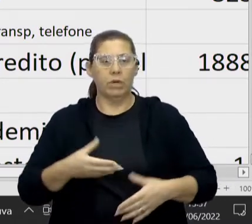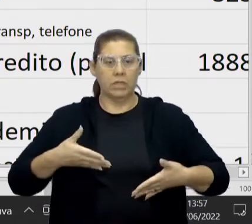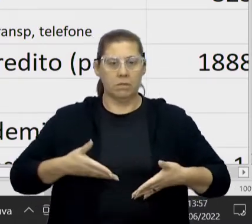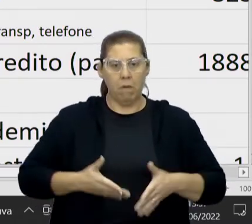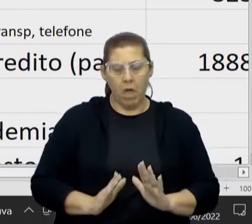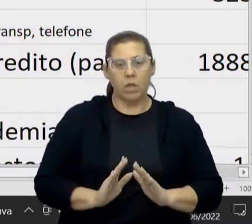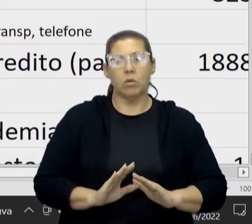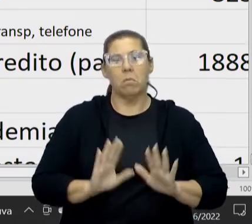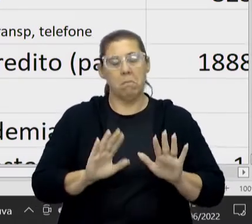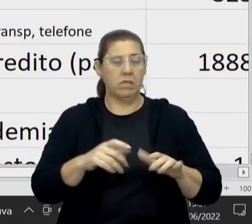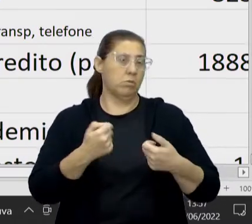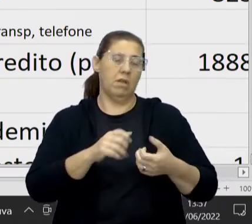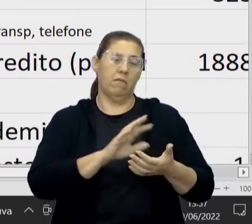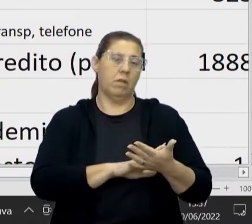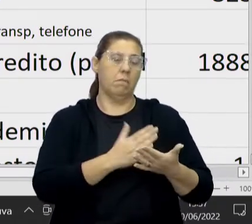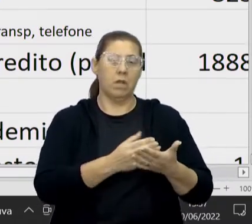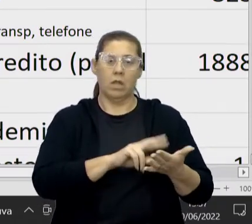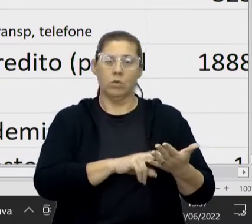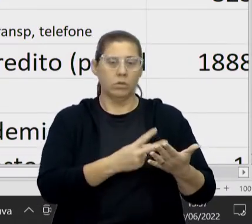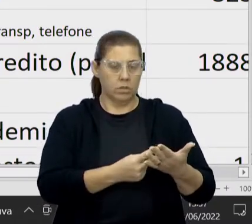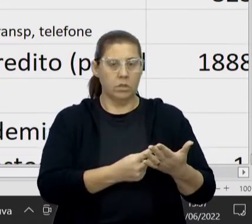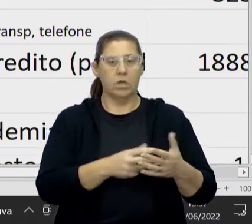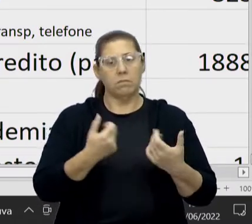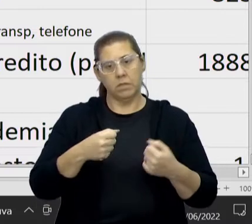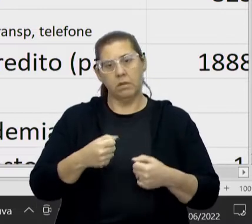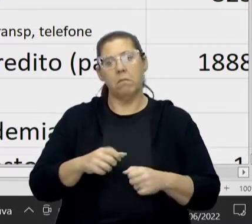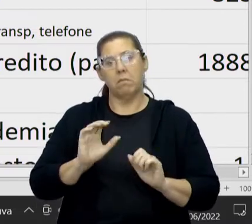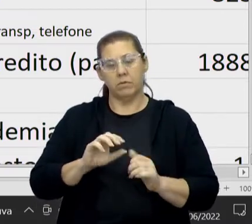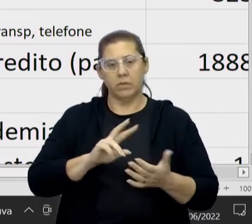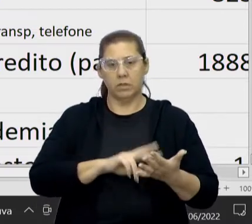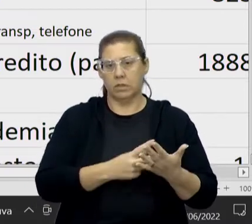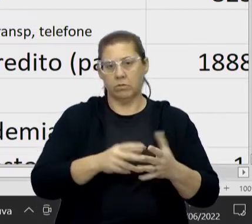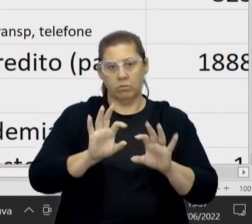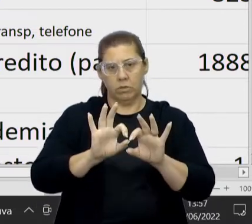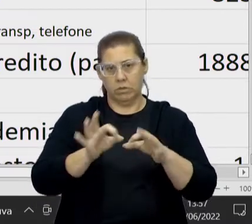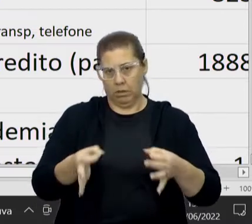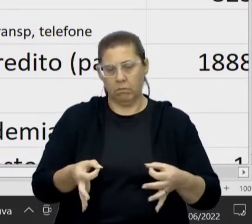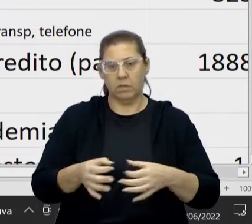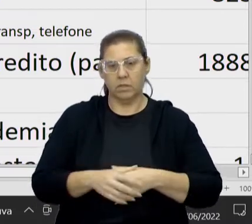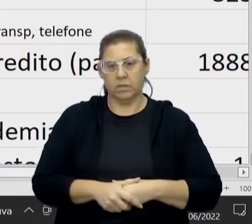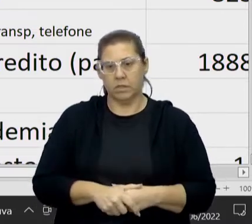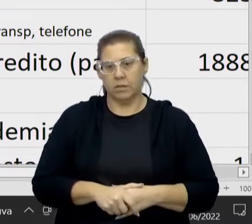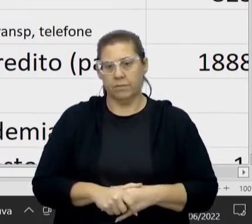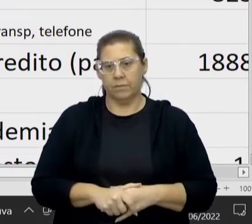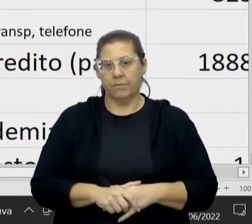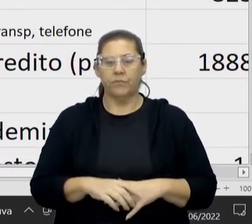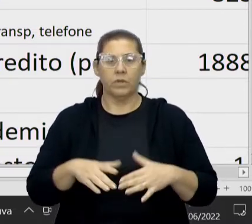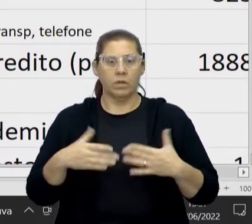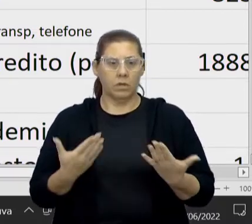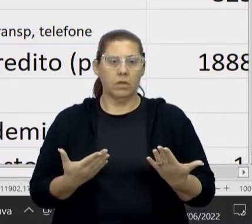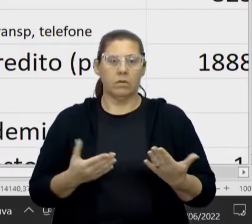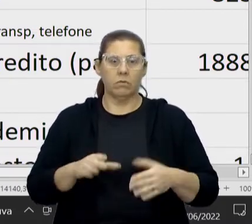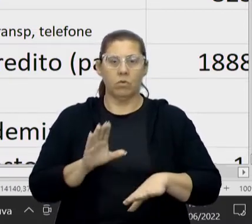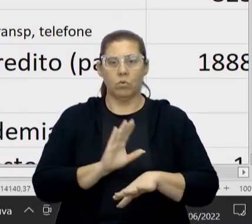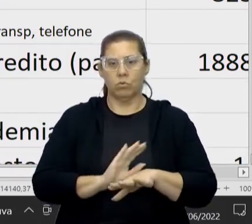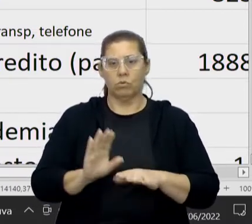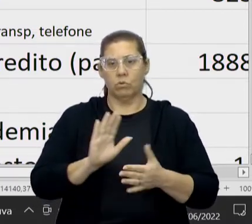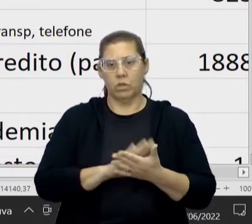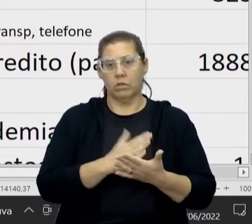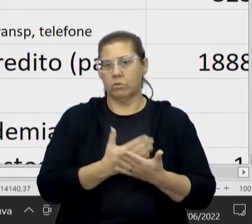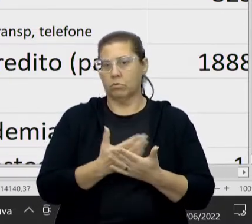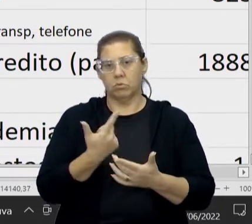de traduzir esses documentos, os que eu precisei, eu pude fazer uma tradução simples mesmo, né? Então eu não tive o curso com a tradução.